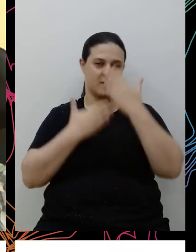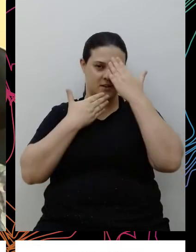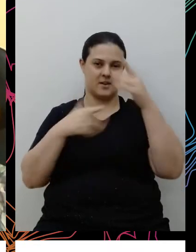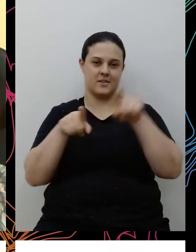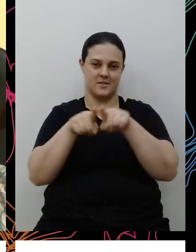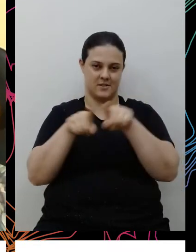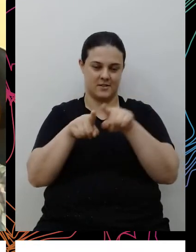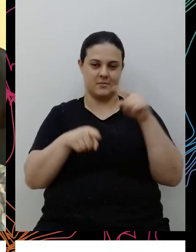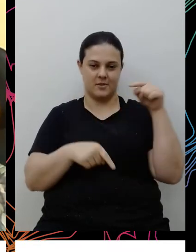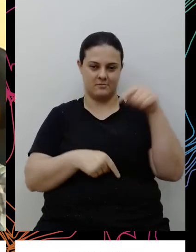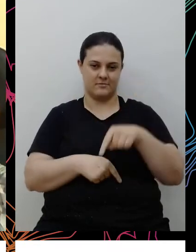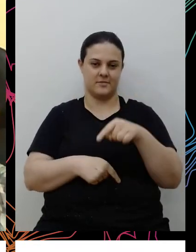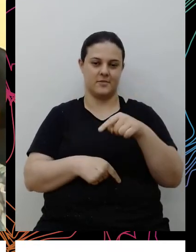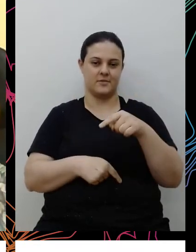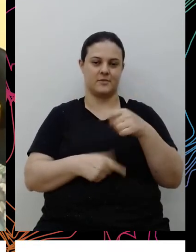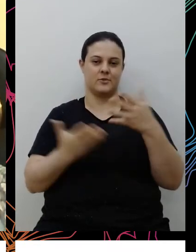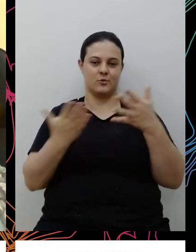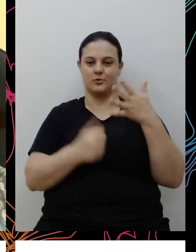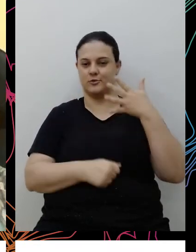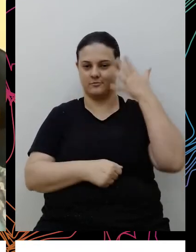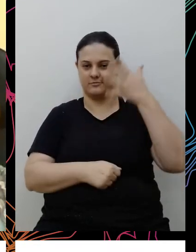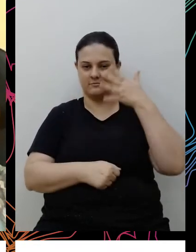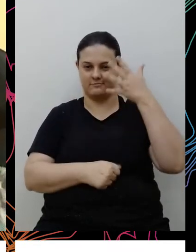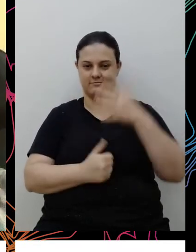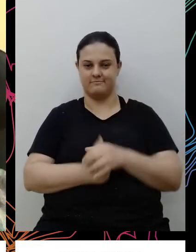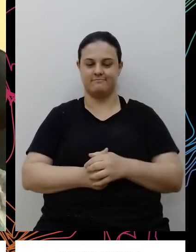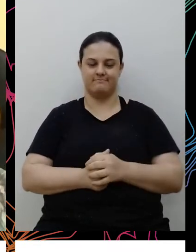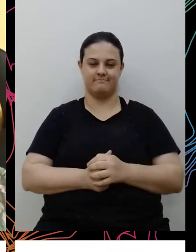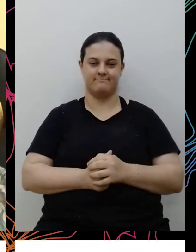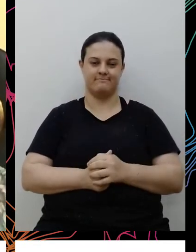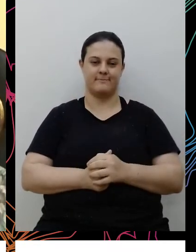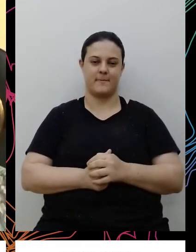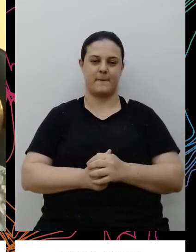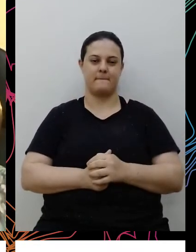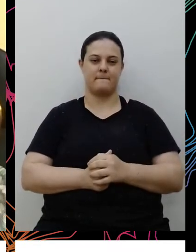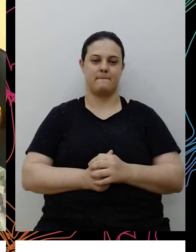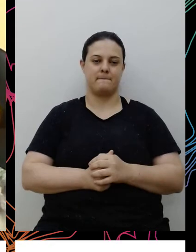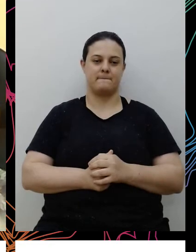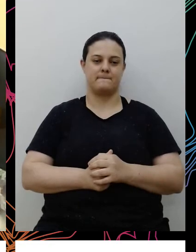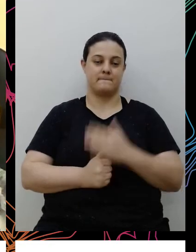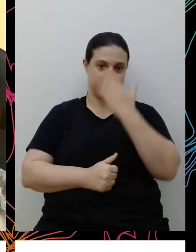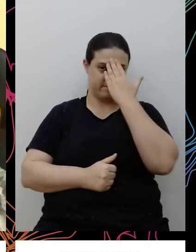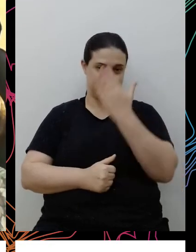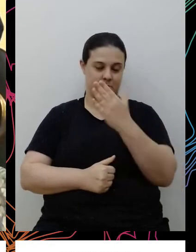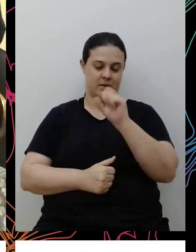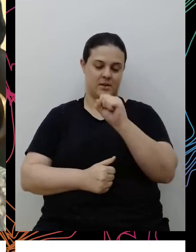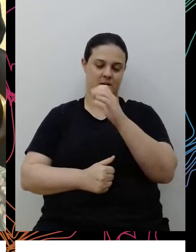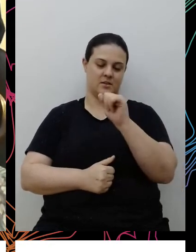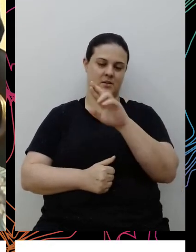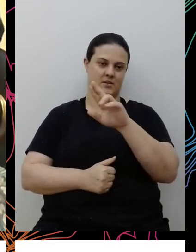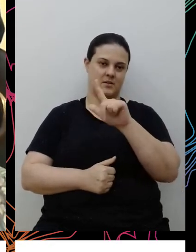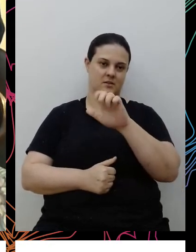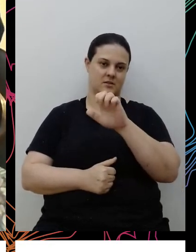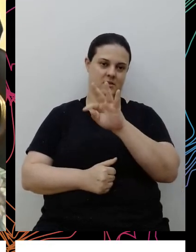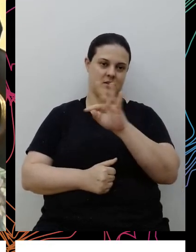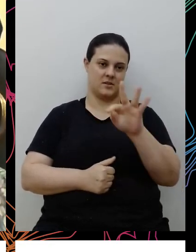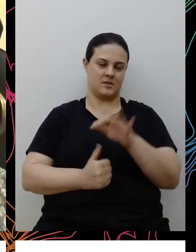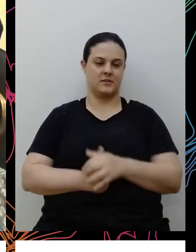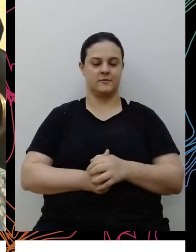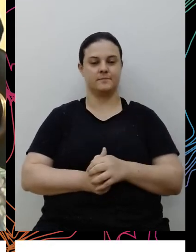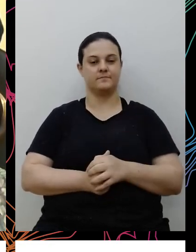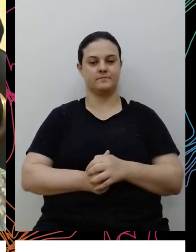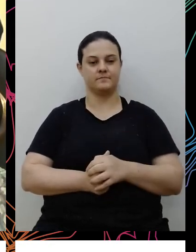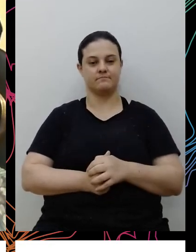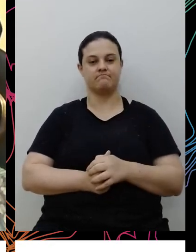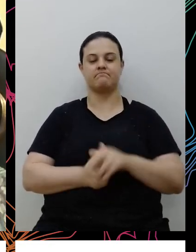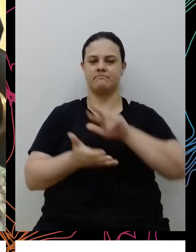também a oportunidade aqui hoje de estar falando com vocês. Obrigada, Scarlett, por compartilhar conosco essa série